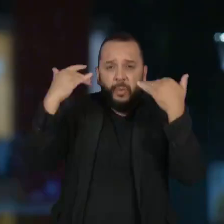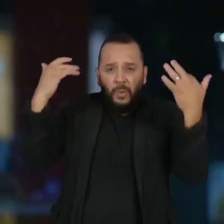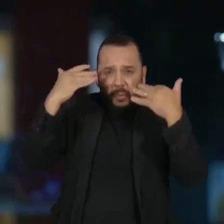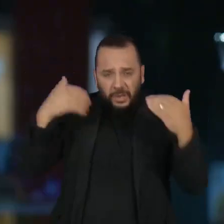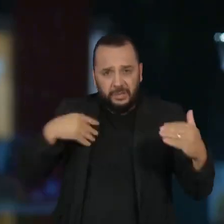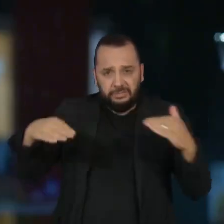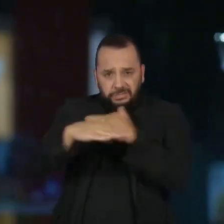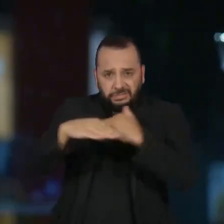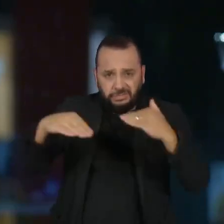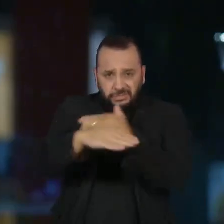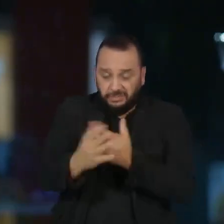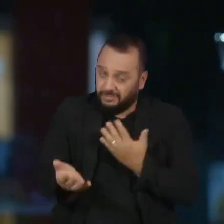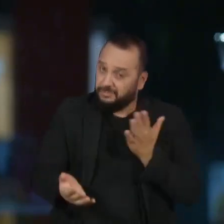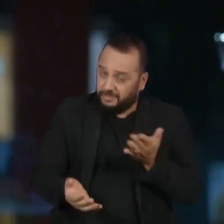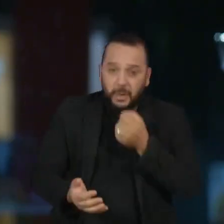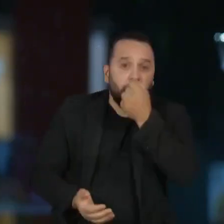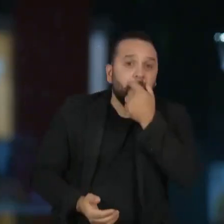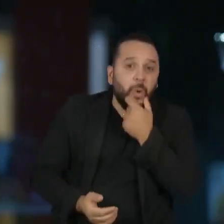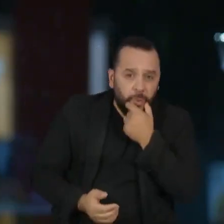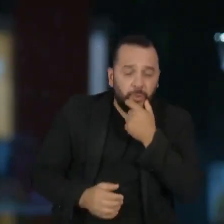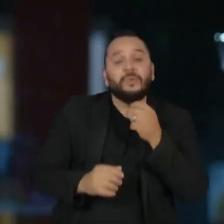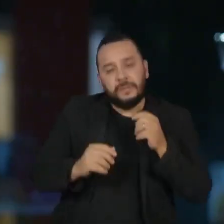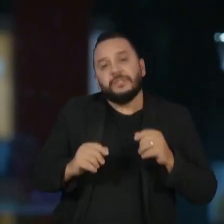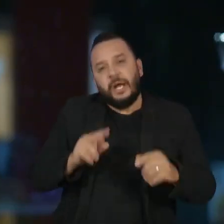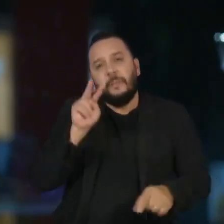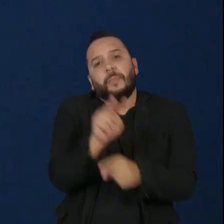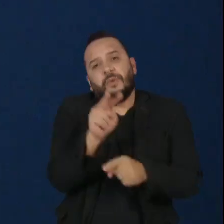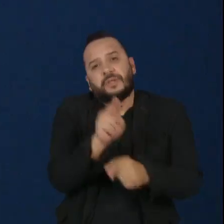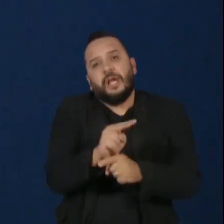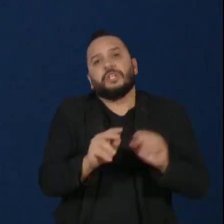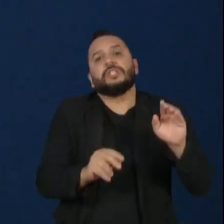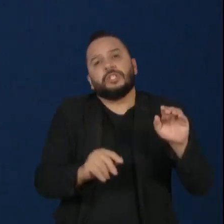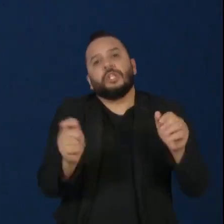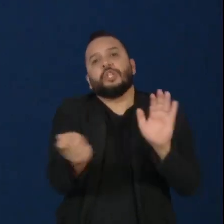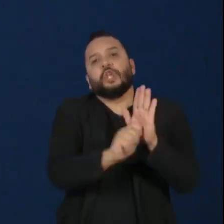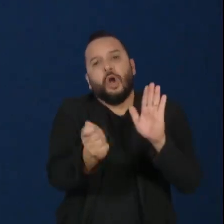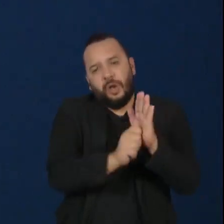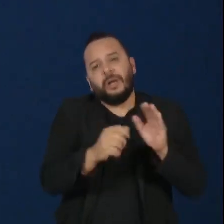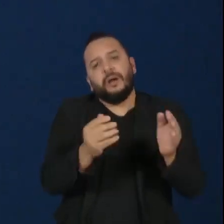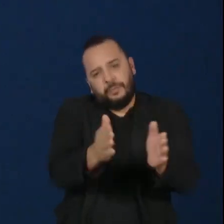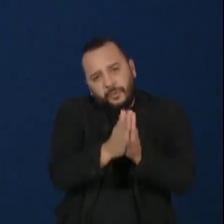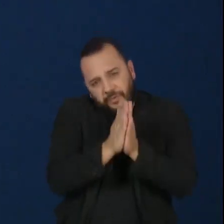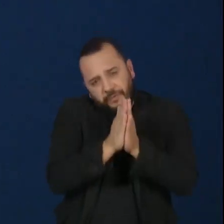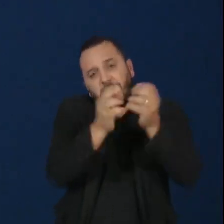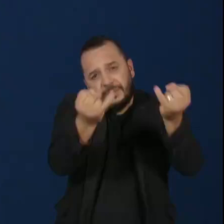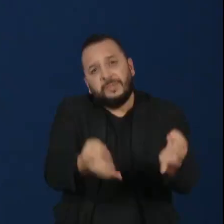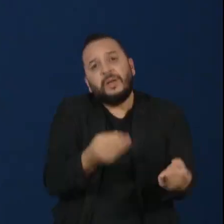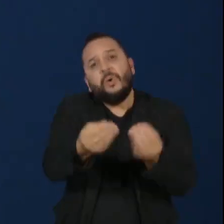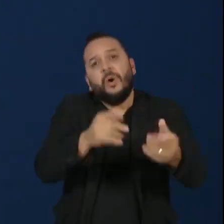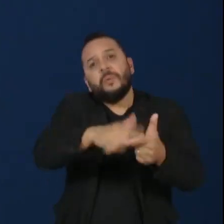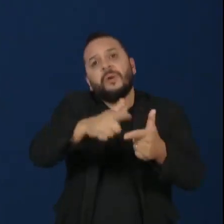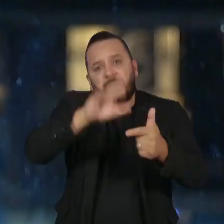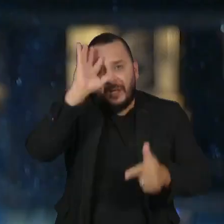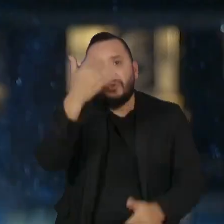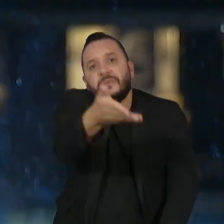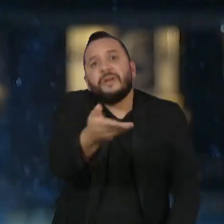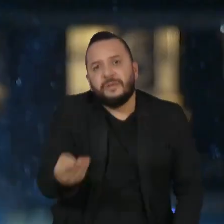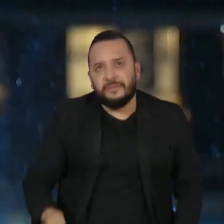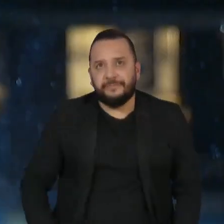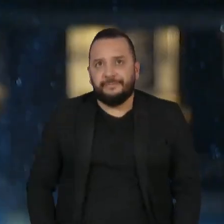que o Guilherme Boulos, que defende a liberação de drogas, pudesse fazer um comentário sobre esse tema. Candidato Boulos, um minuto para a sua resposta, por favor.